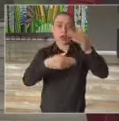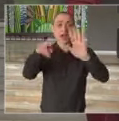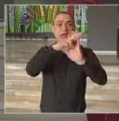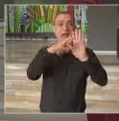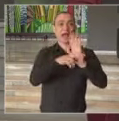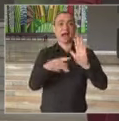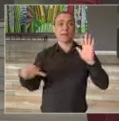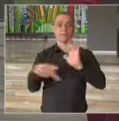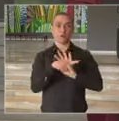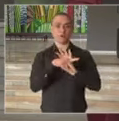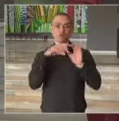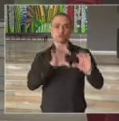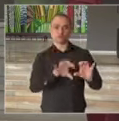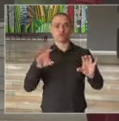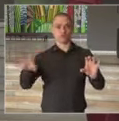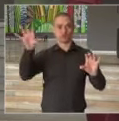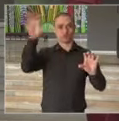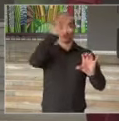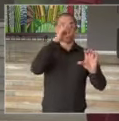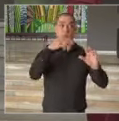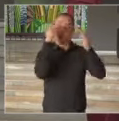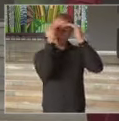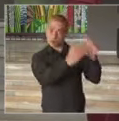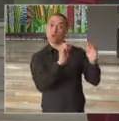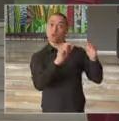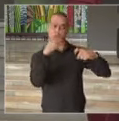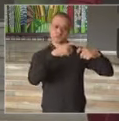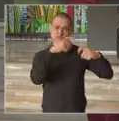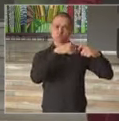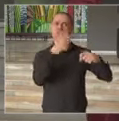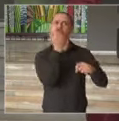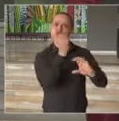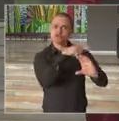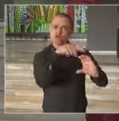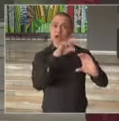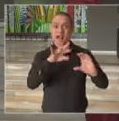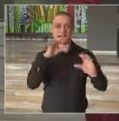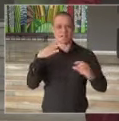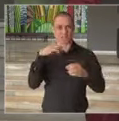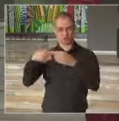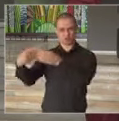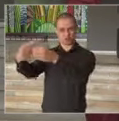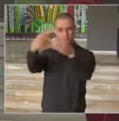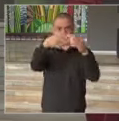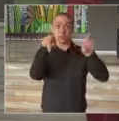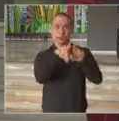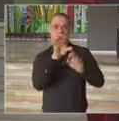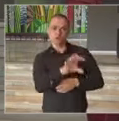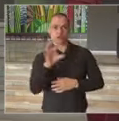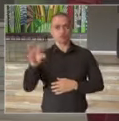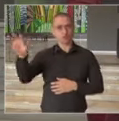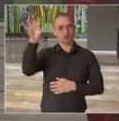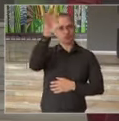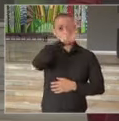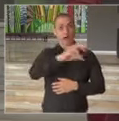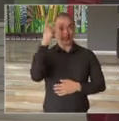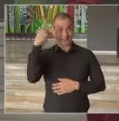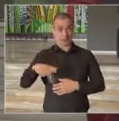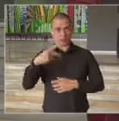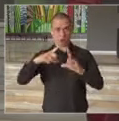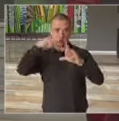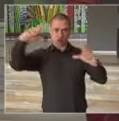com base na ciência e na medicina, para que cada município e região do Estado de São Paulo